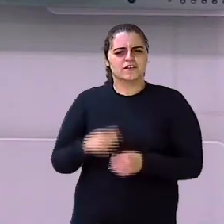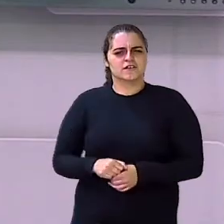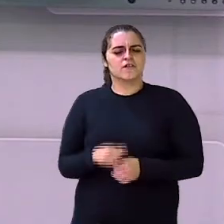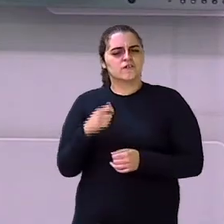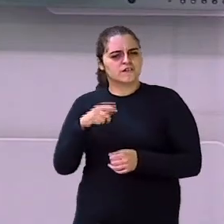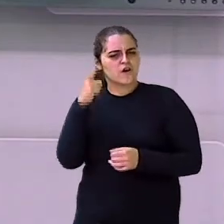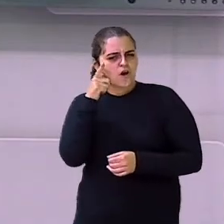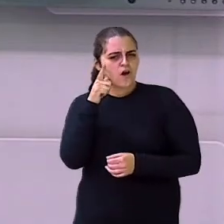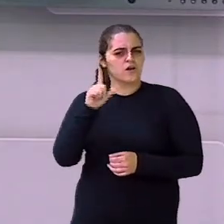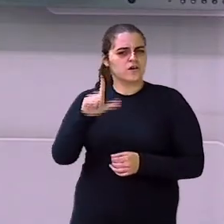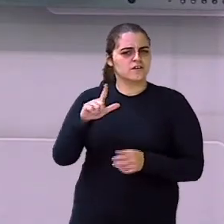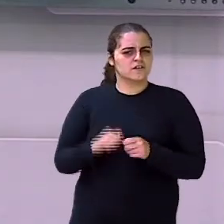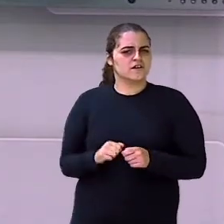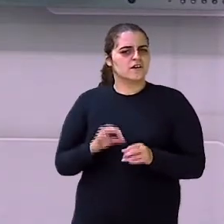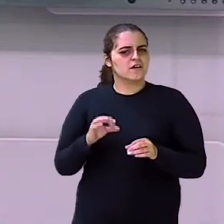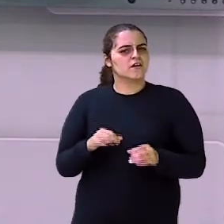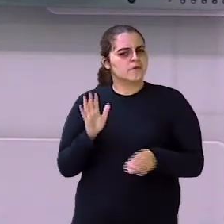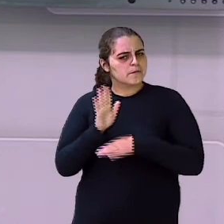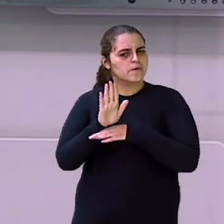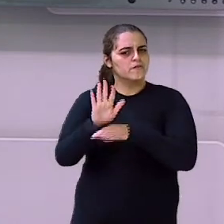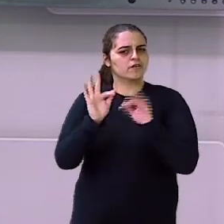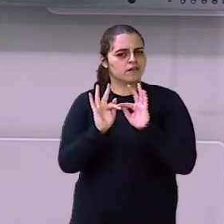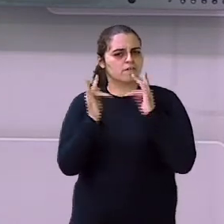pode ajudar A mamãe a fazer Aí na sua casa